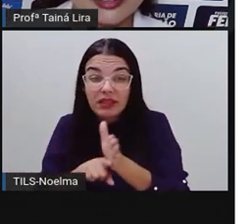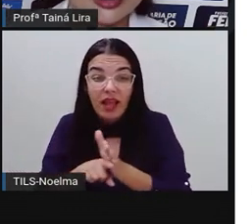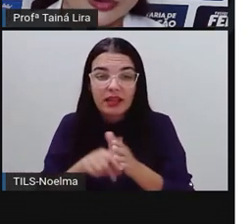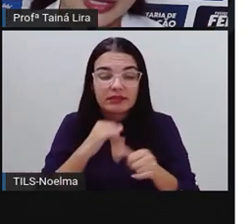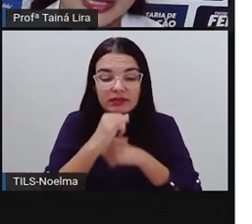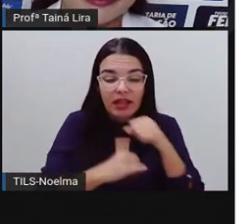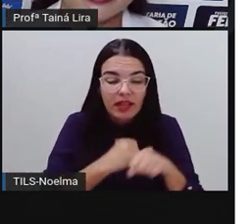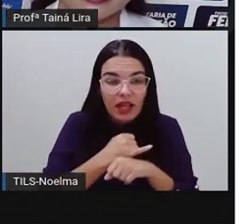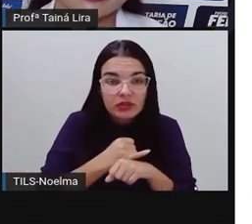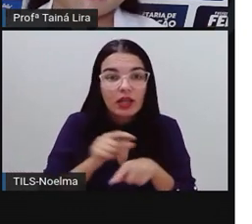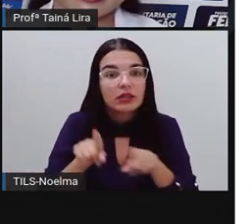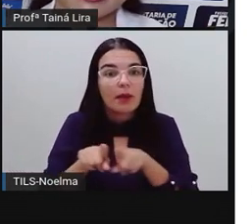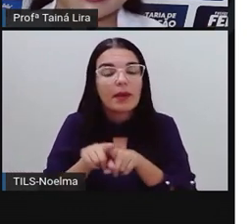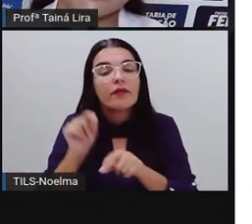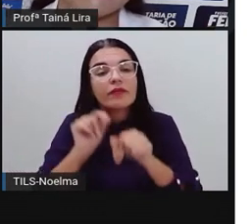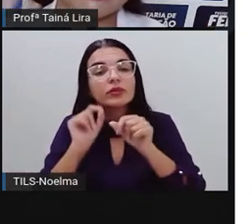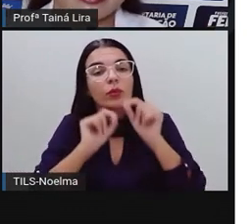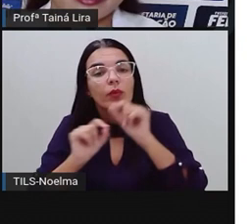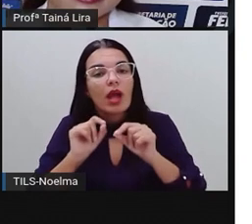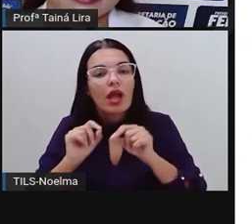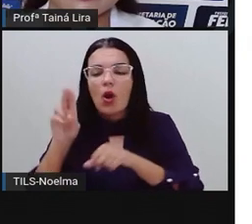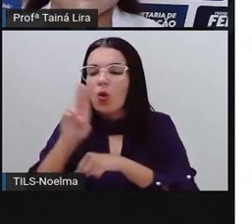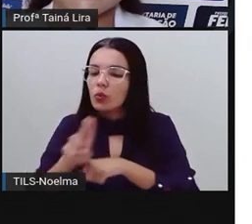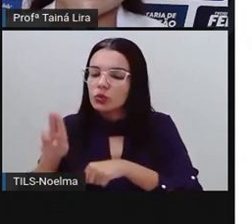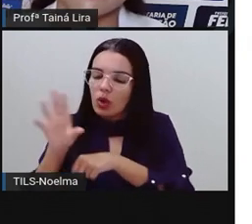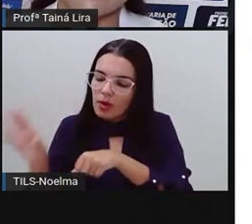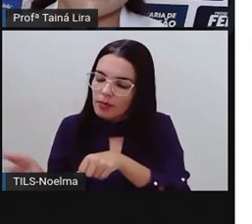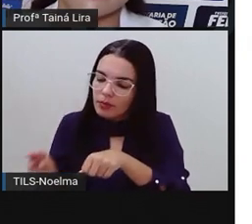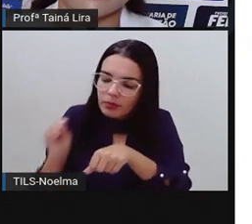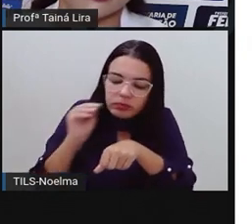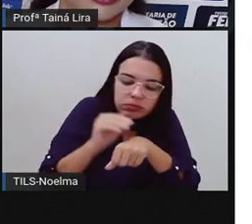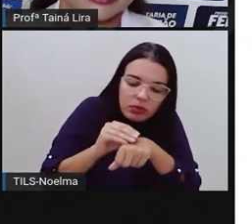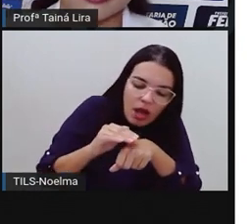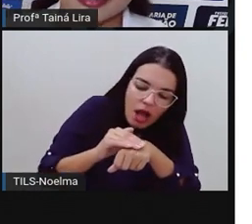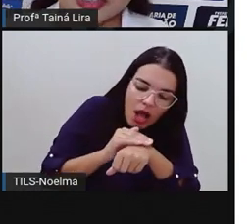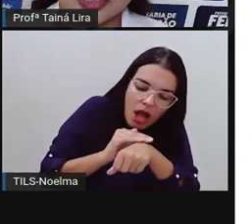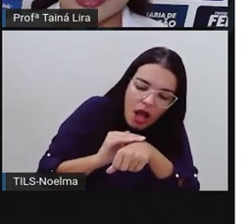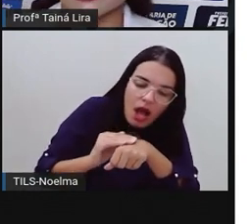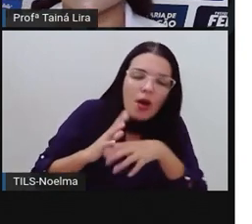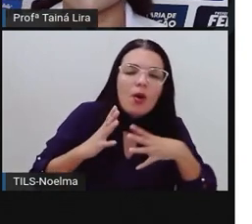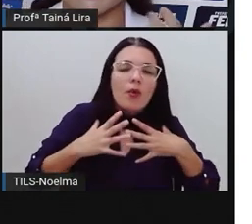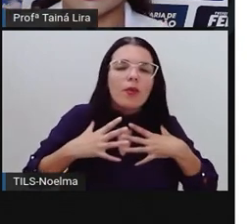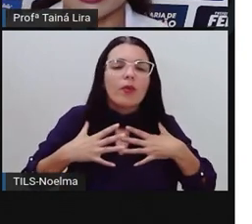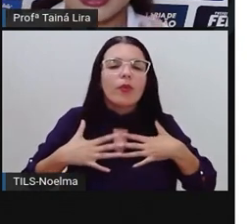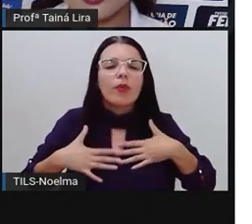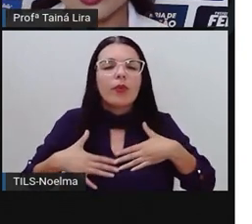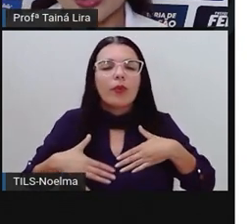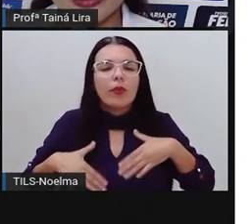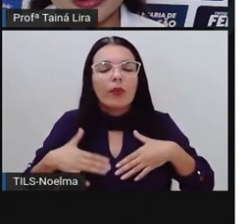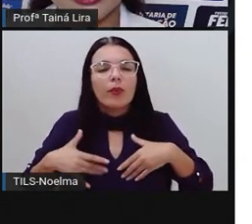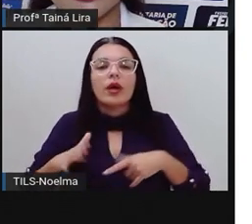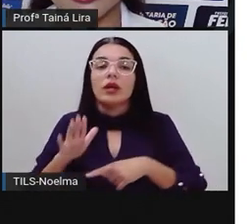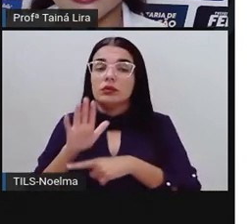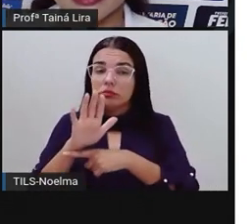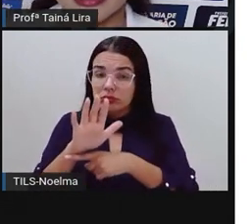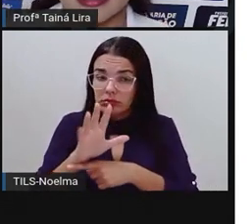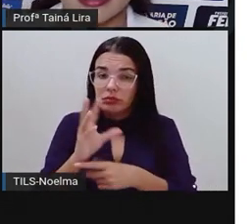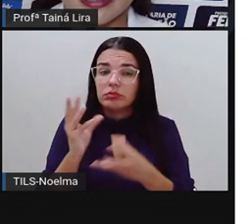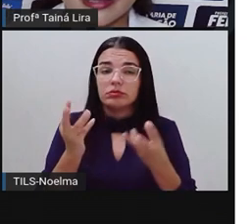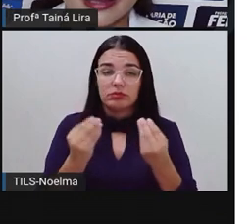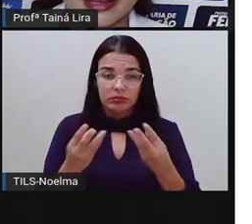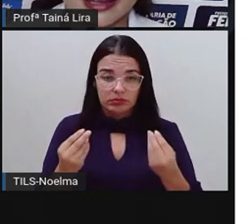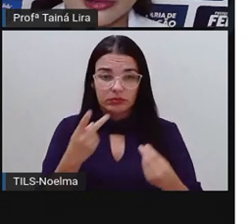utilizou ali pra aliviar, né, o que ela tava sentindo ali da queimadura e ajudou muito, viu?